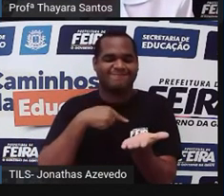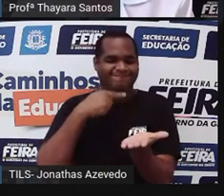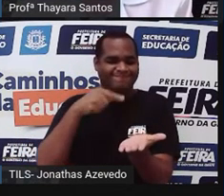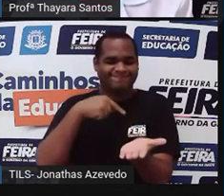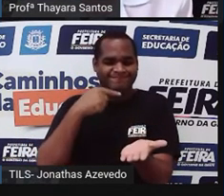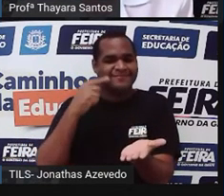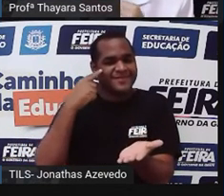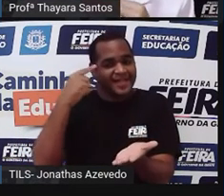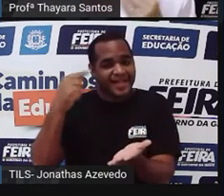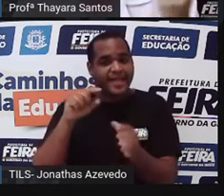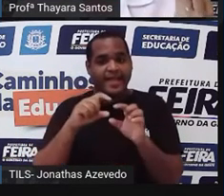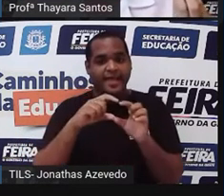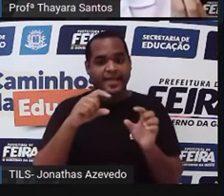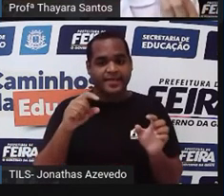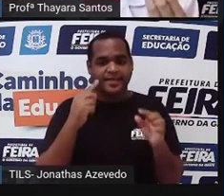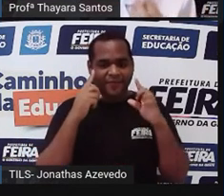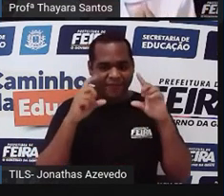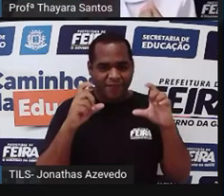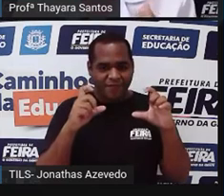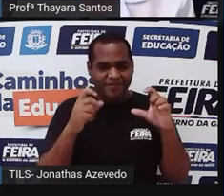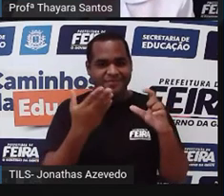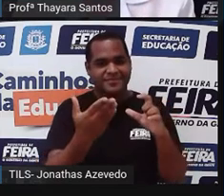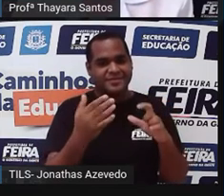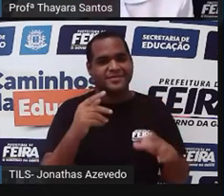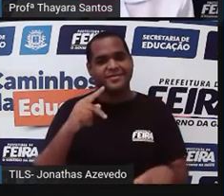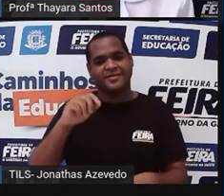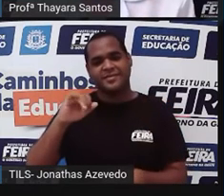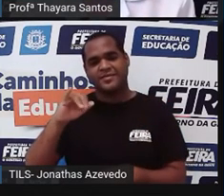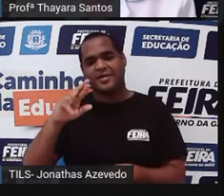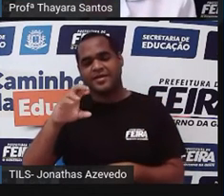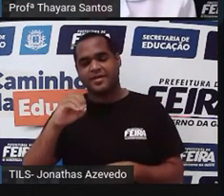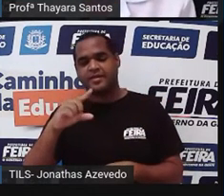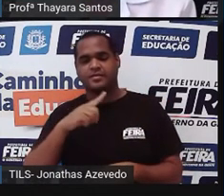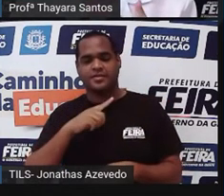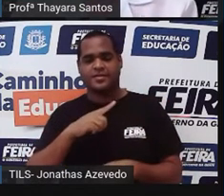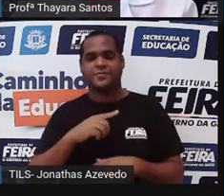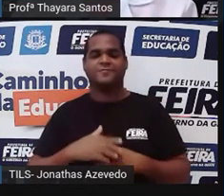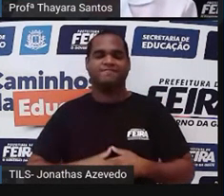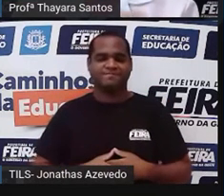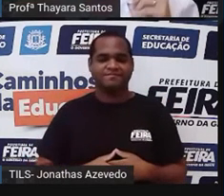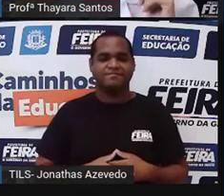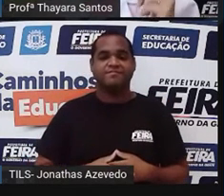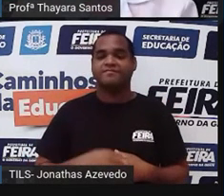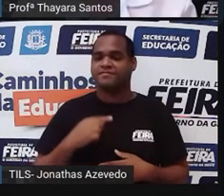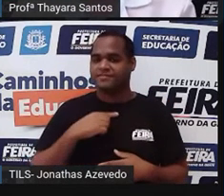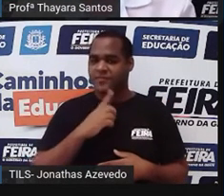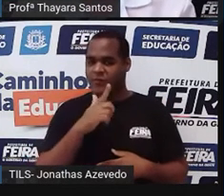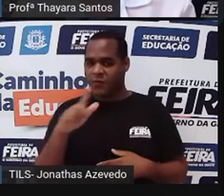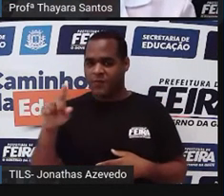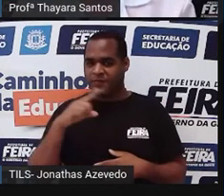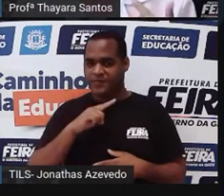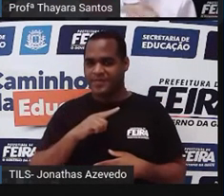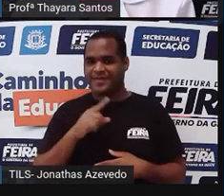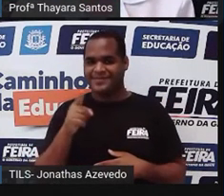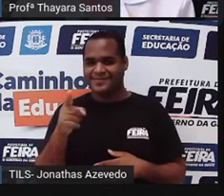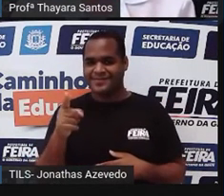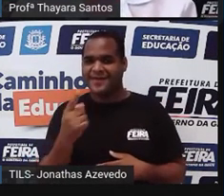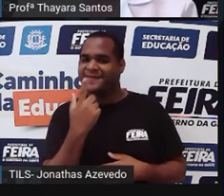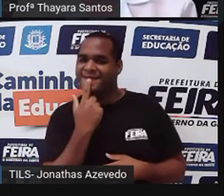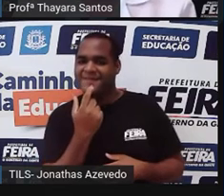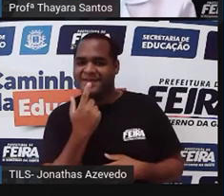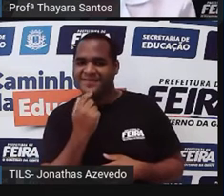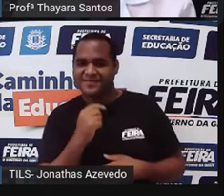no pâncreas, que é a insulina e o glucagon. O fígado é uma outra estrutura que é